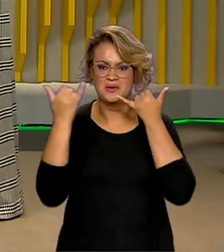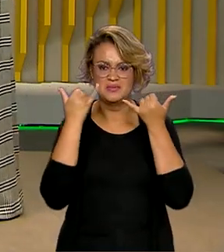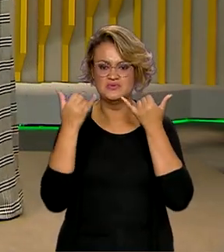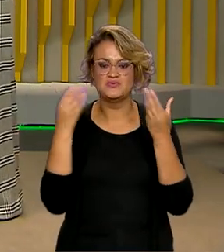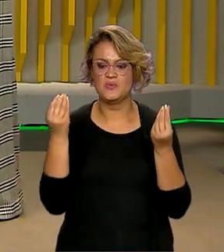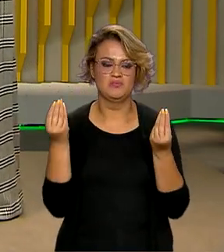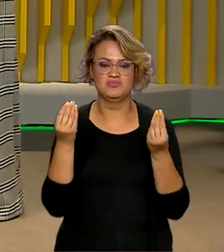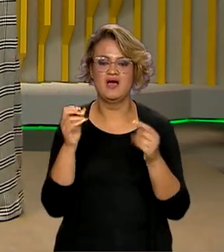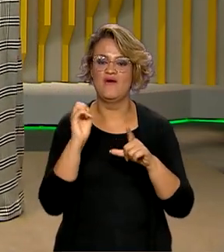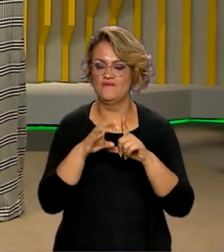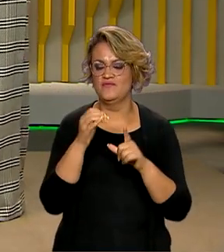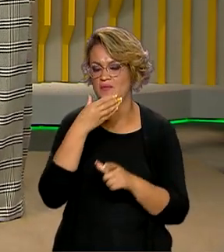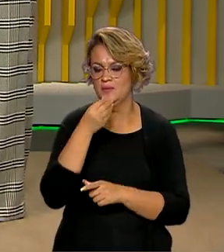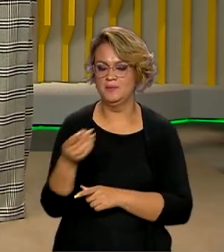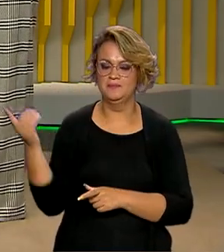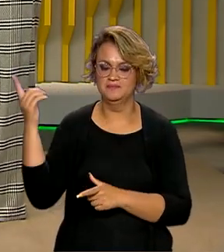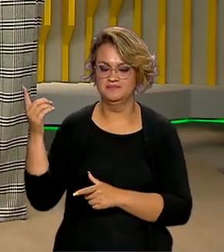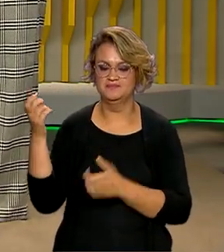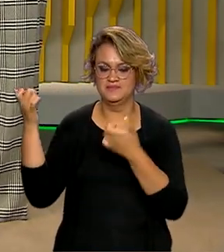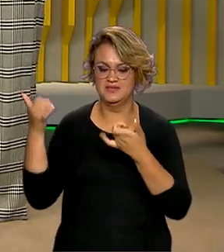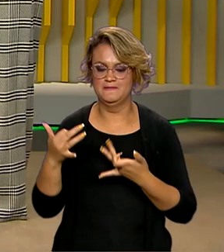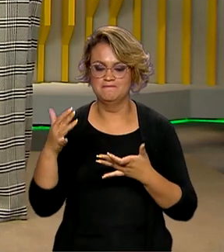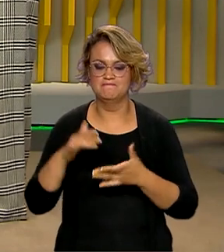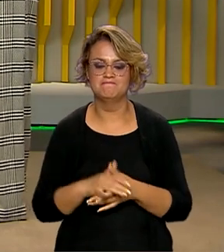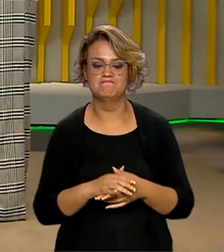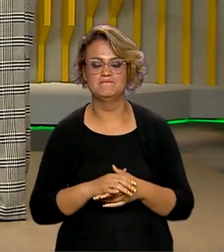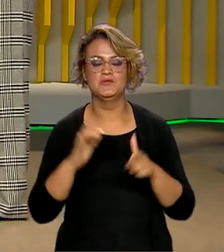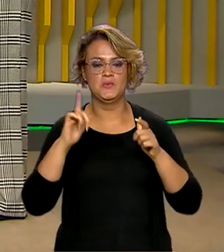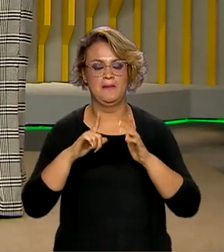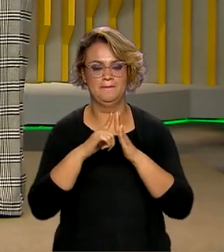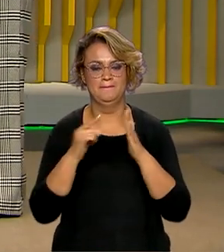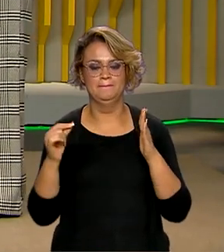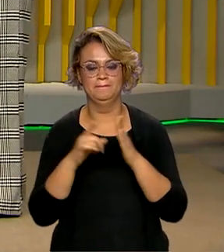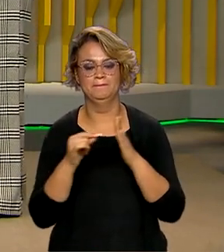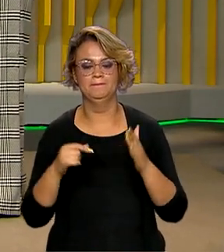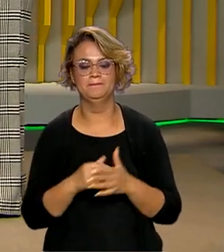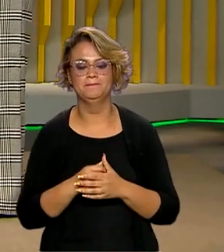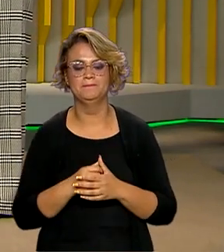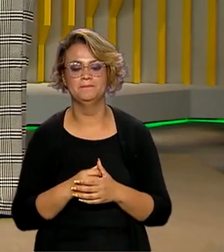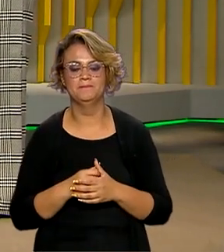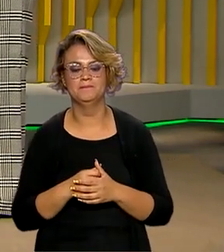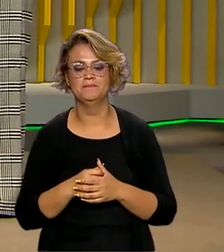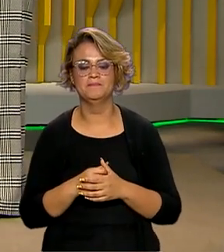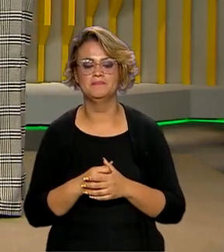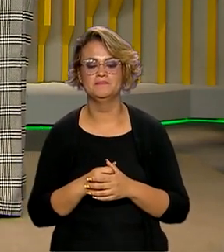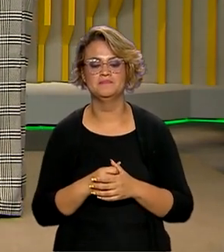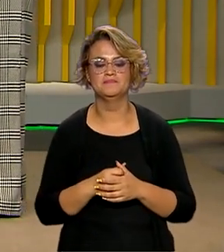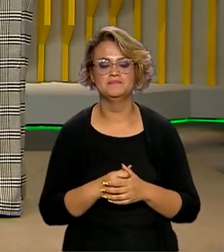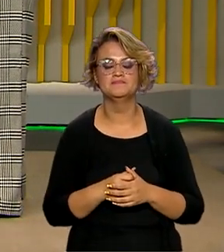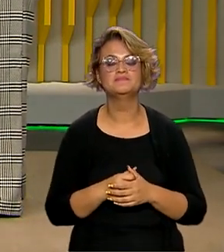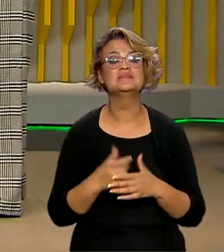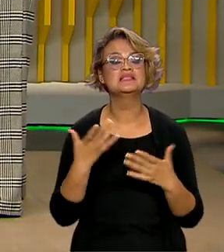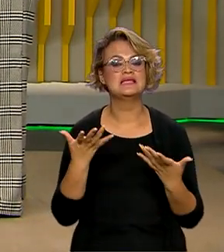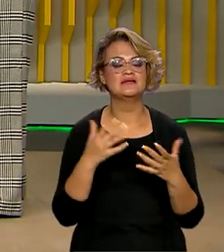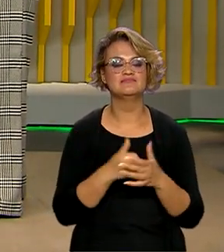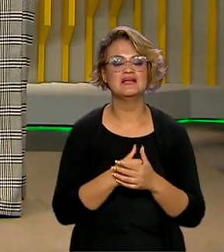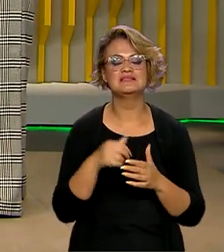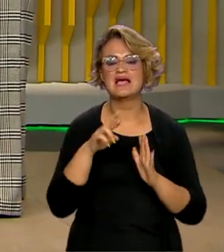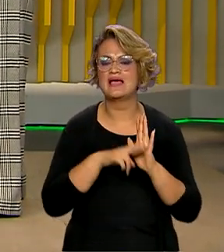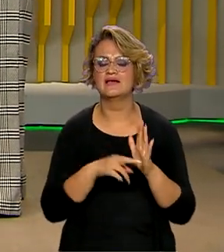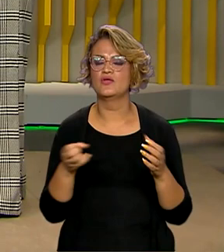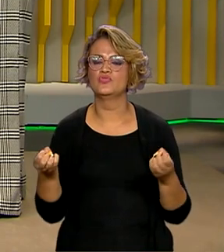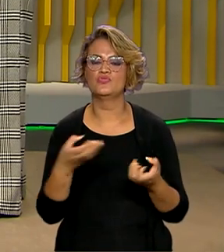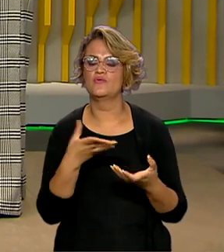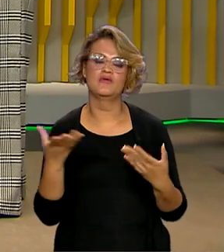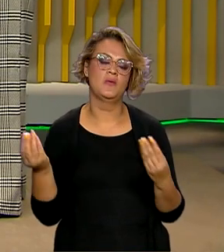ao vivo é o repórter Pablo Mundin, que está no Palácio do Planalto. E fala agora com a gente, Pablo, como funciona